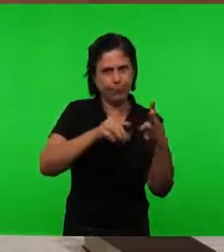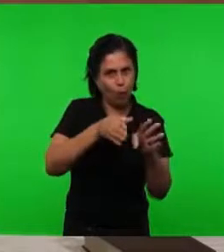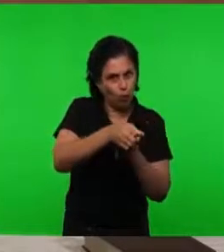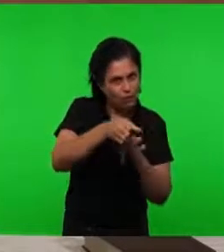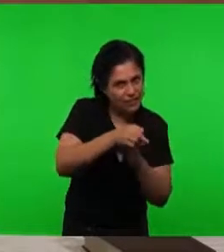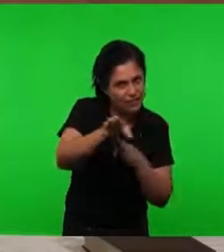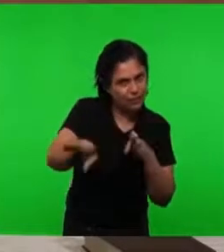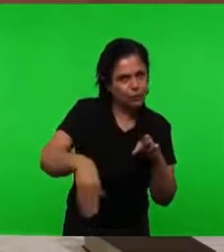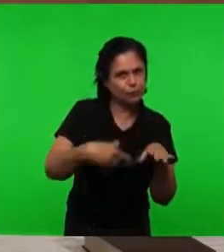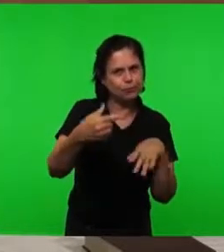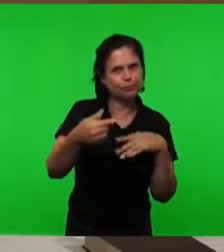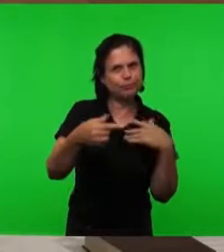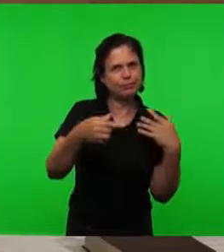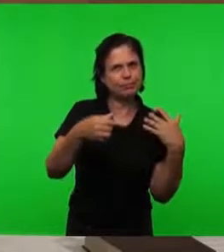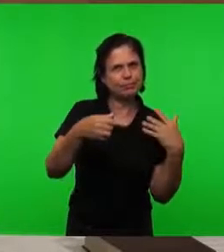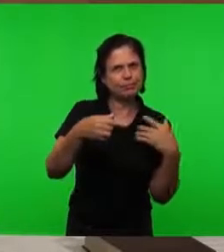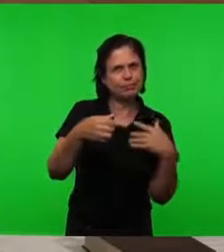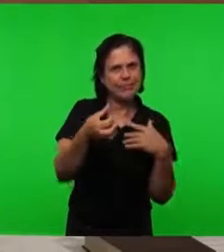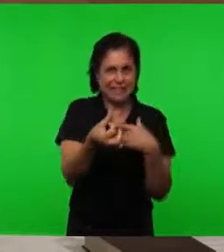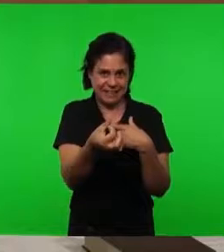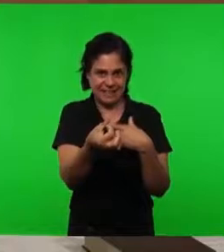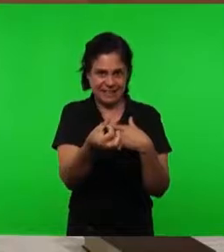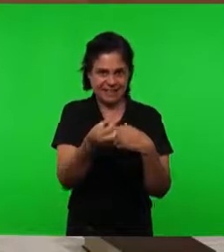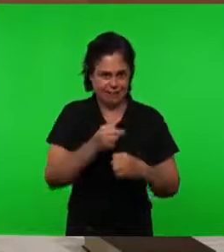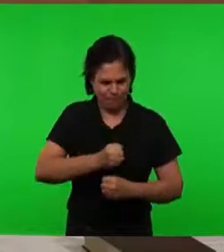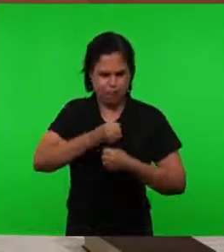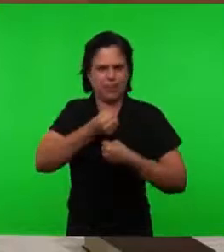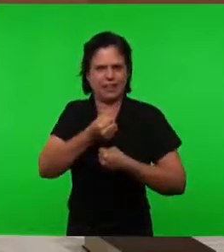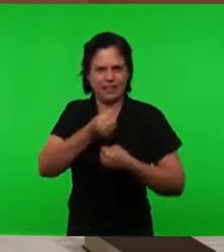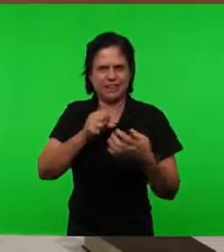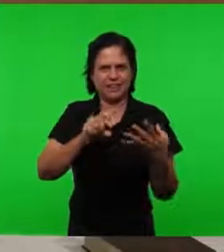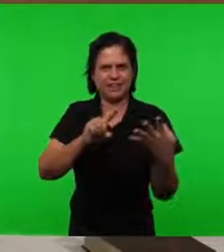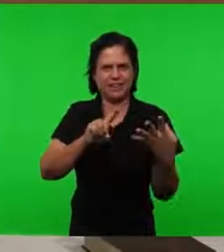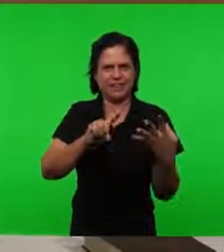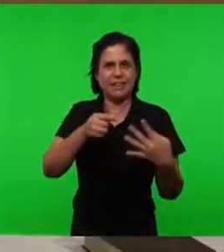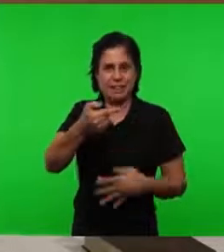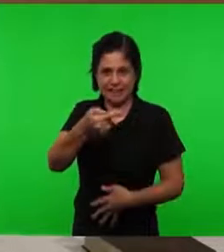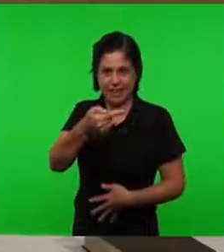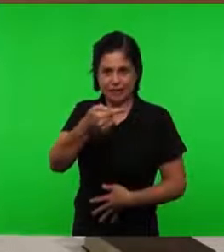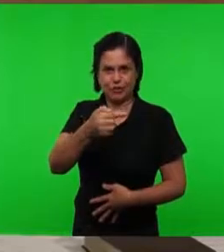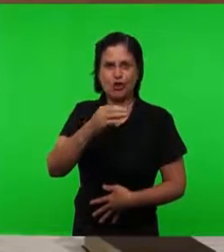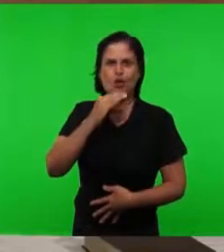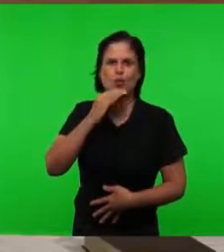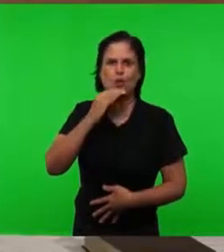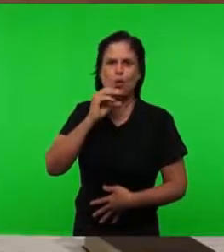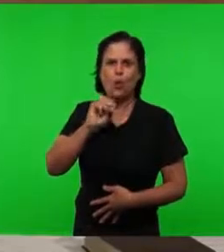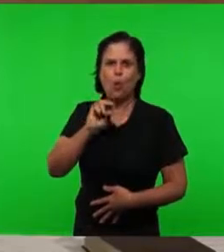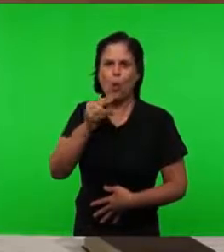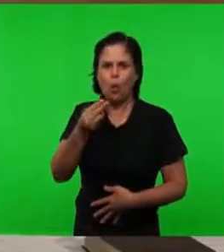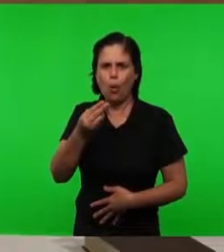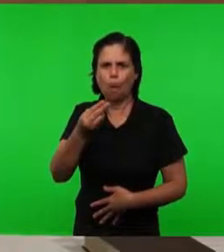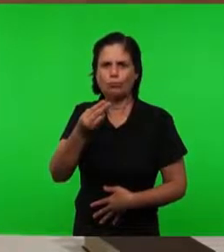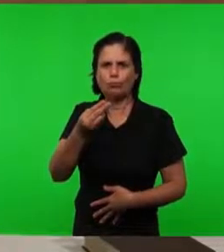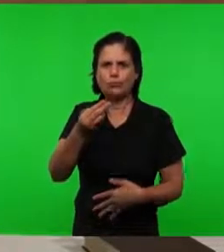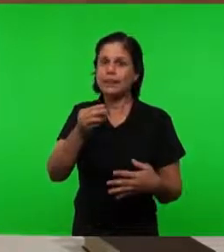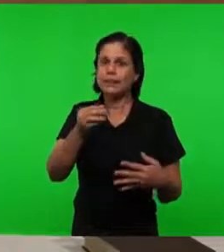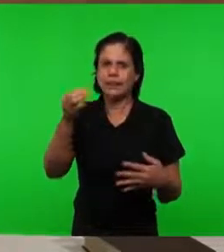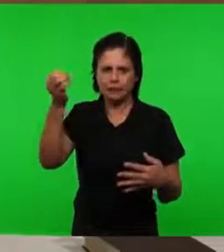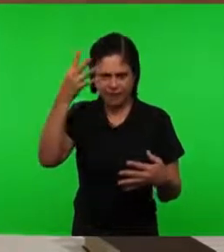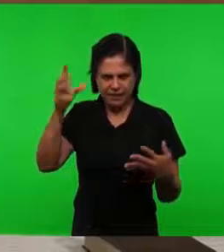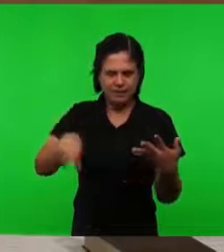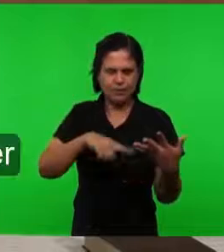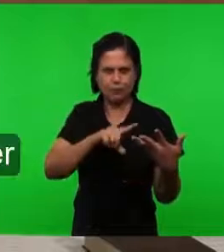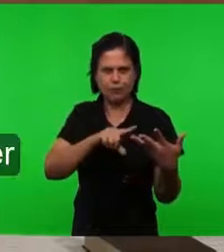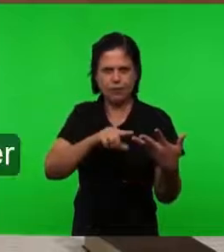Conselho Depois O Espírito de Fortaleza O Espírito de Conhecimento E o Espírito de